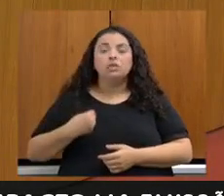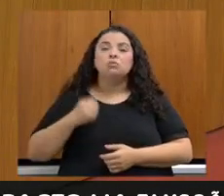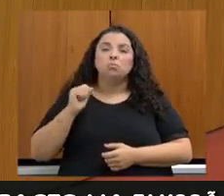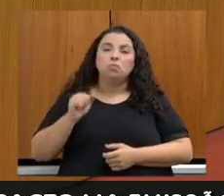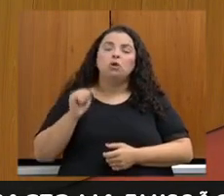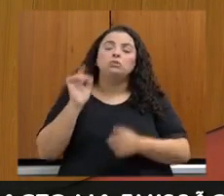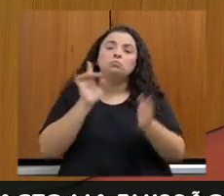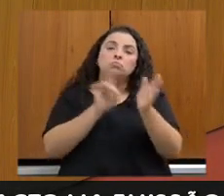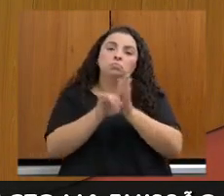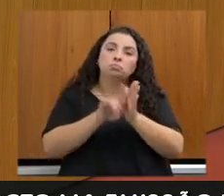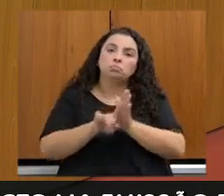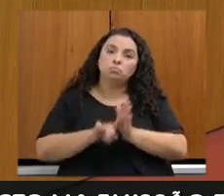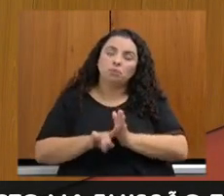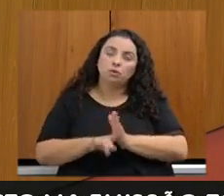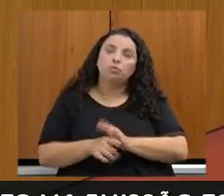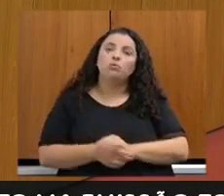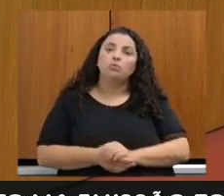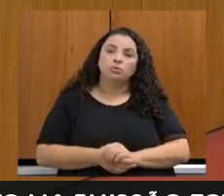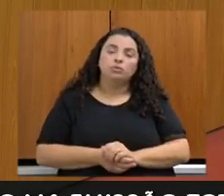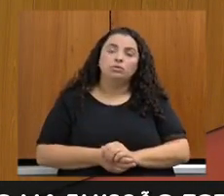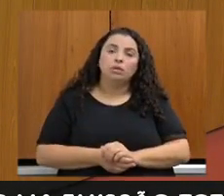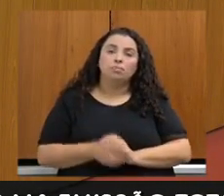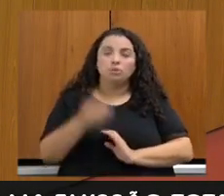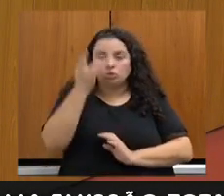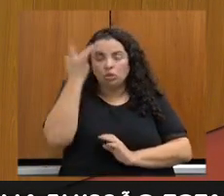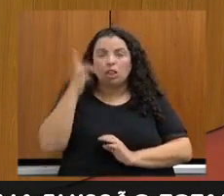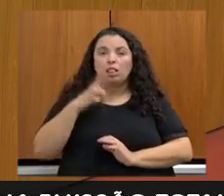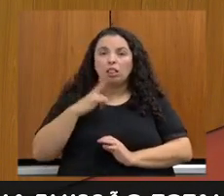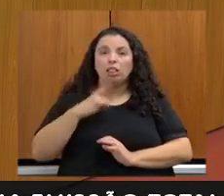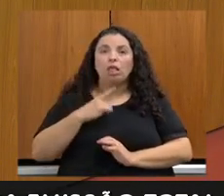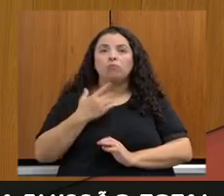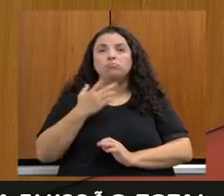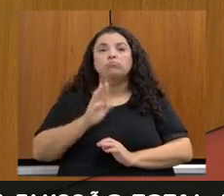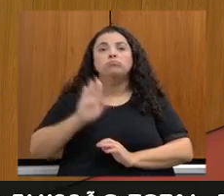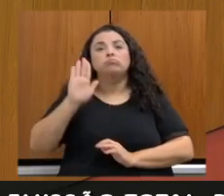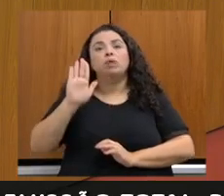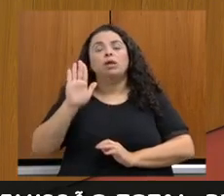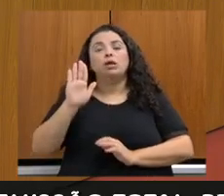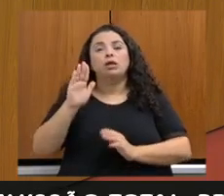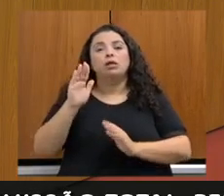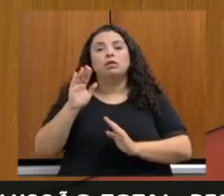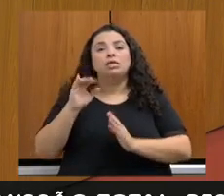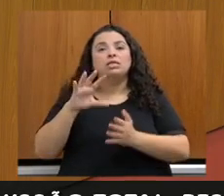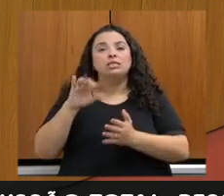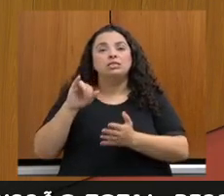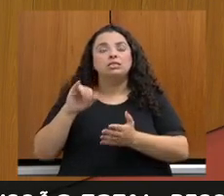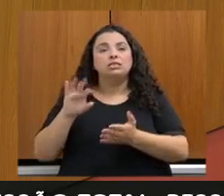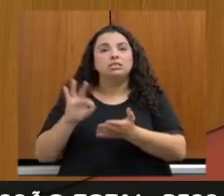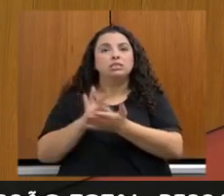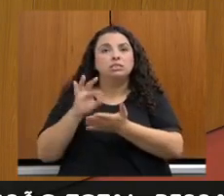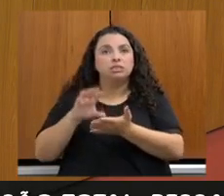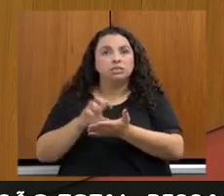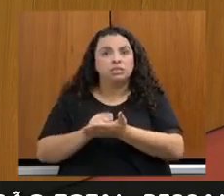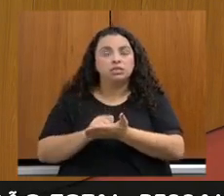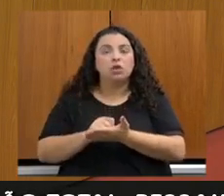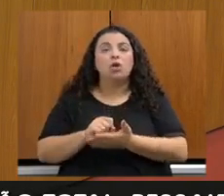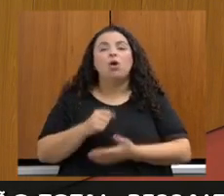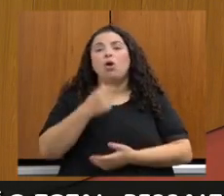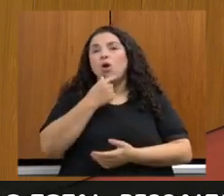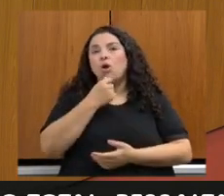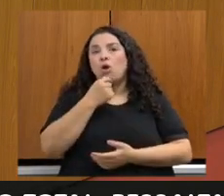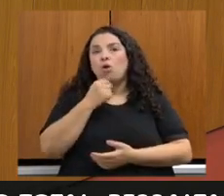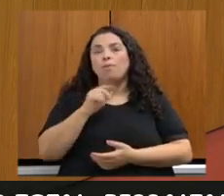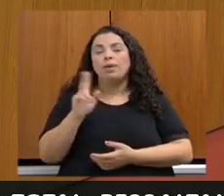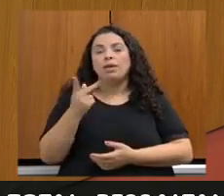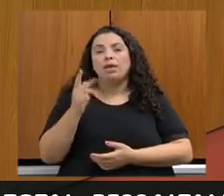as suas intervenções. Inscritos aqui, inicialmente, está o senhor Henrique Damasio